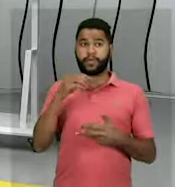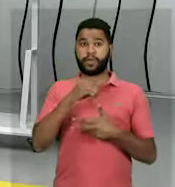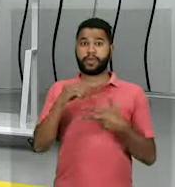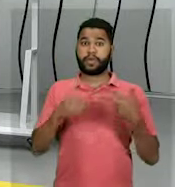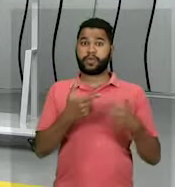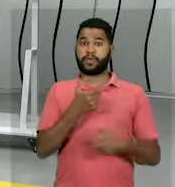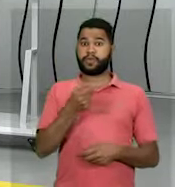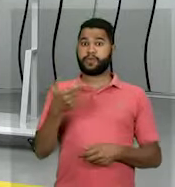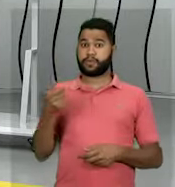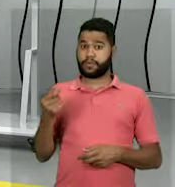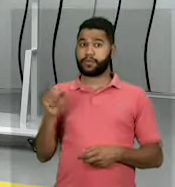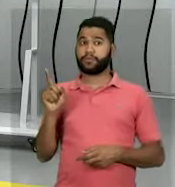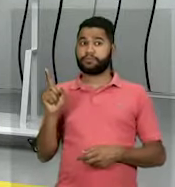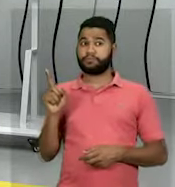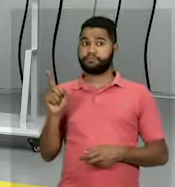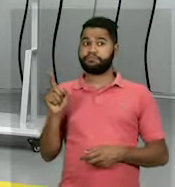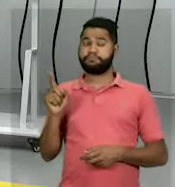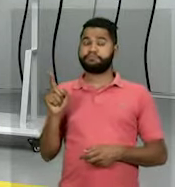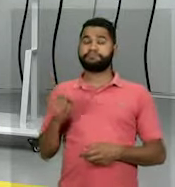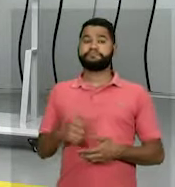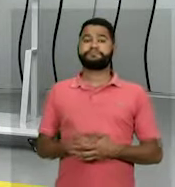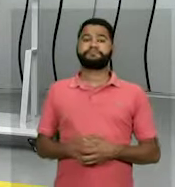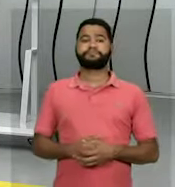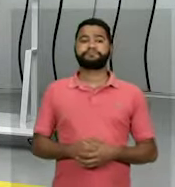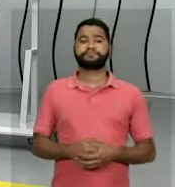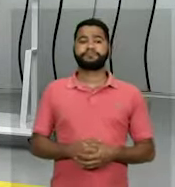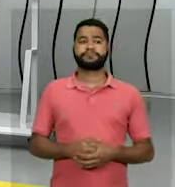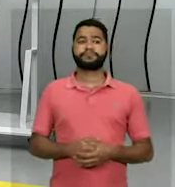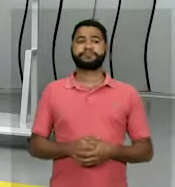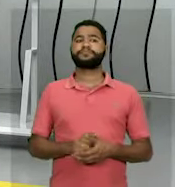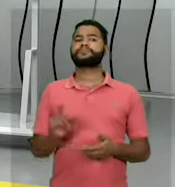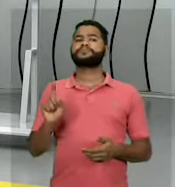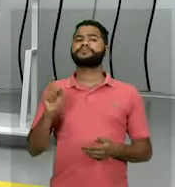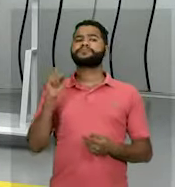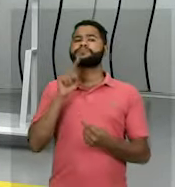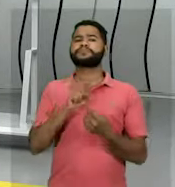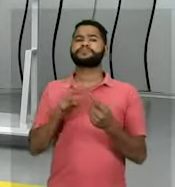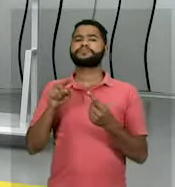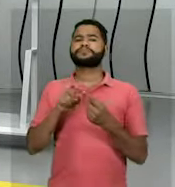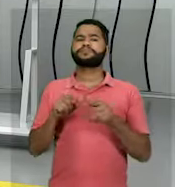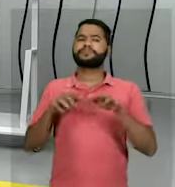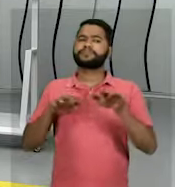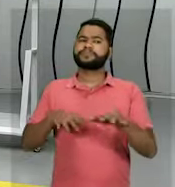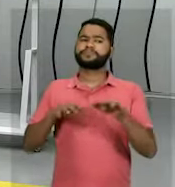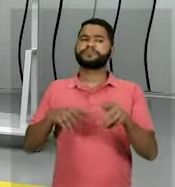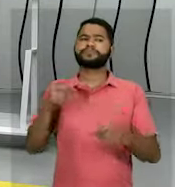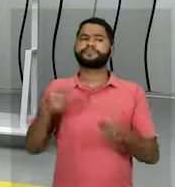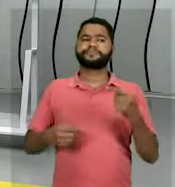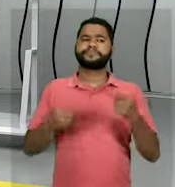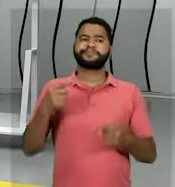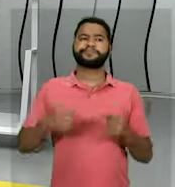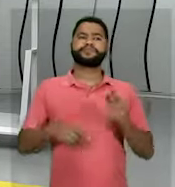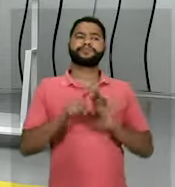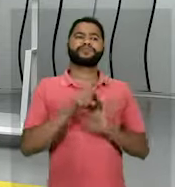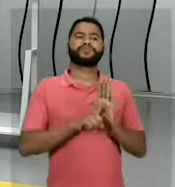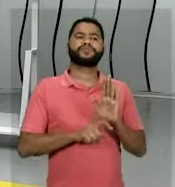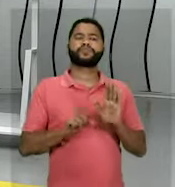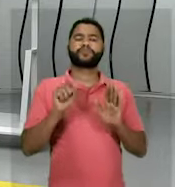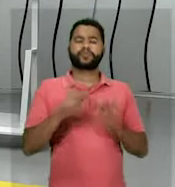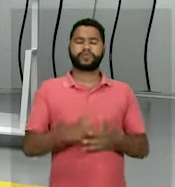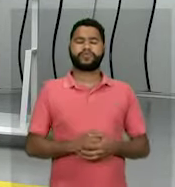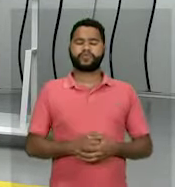Enem de 2020, olha, muito próximo da gente. Um dos objetivos do movimento político abordado no texto era,